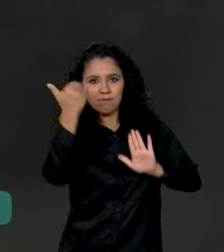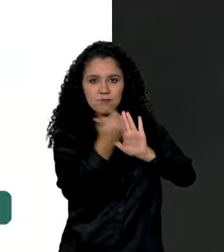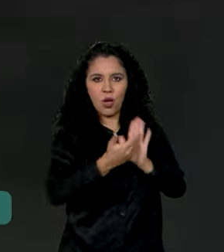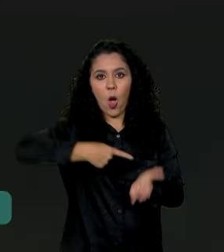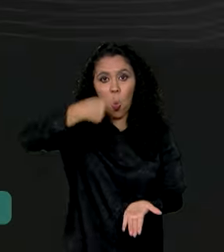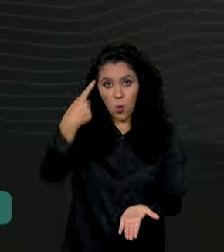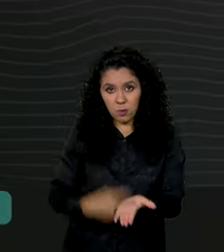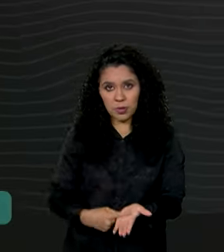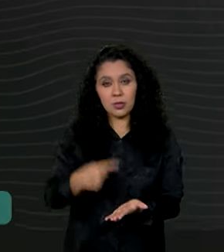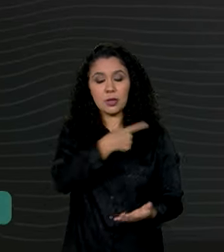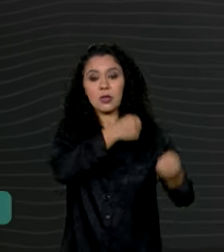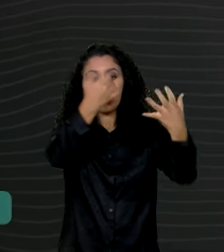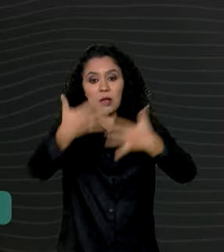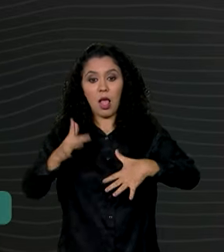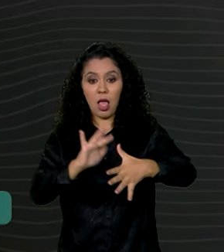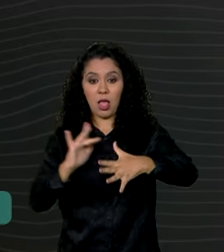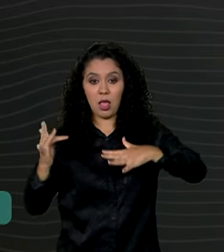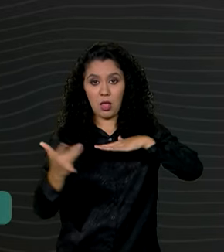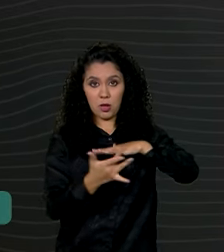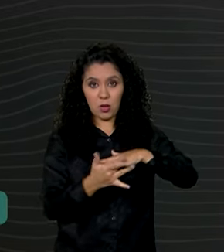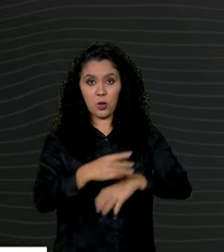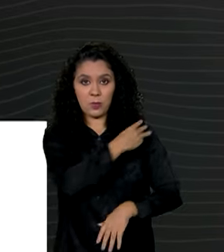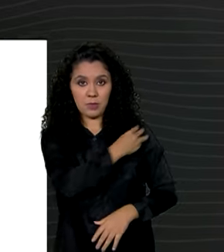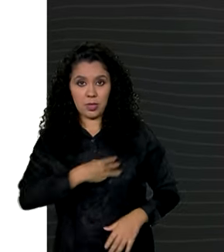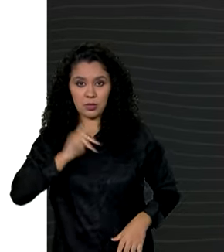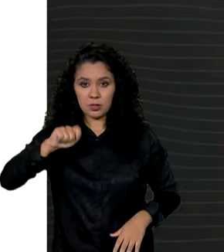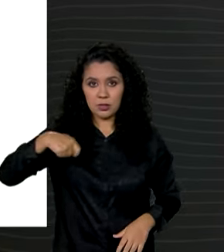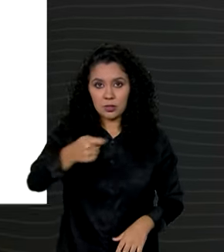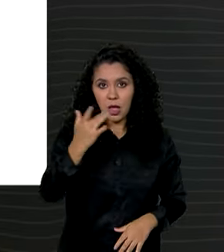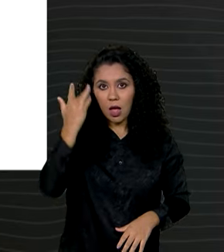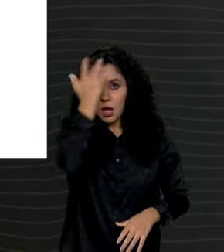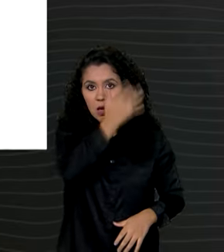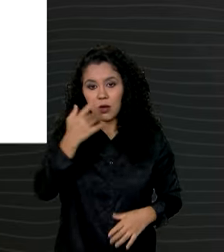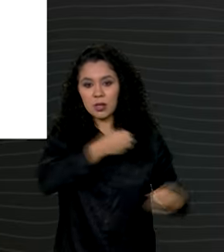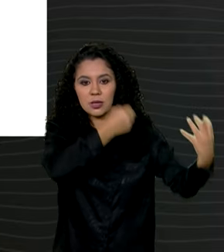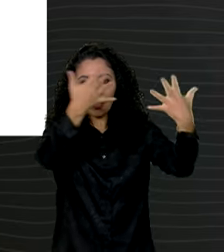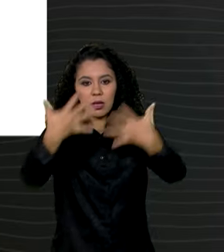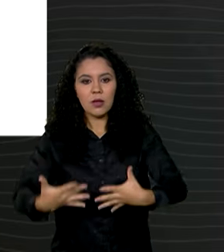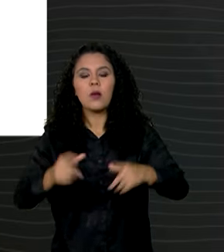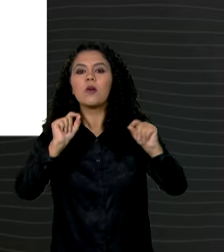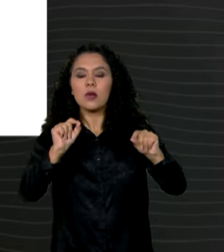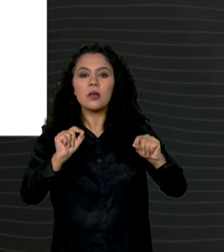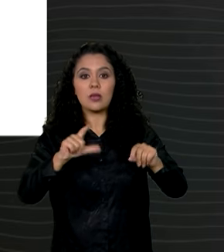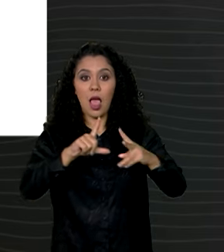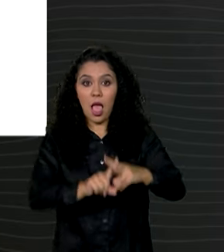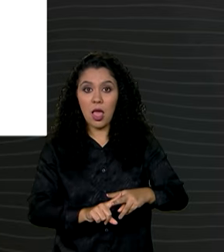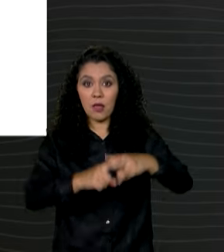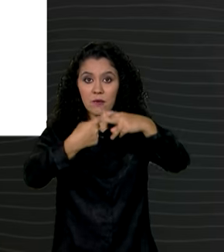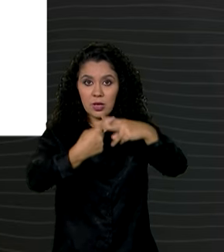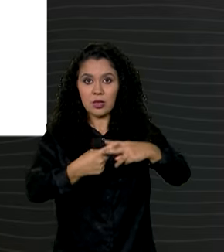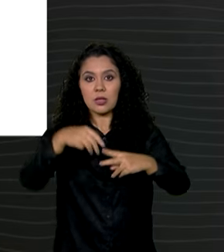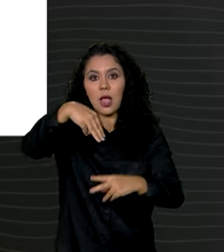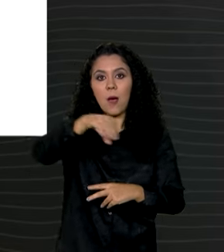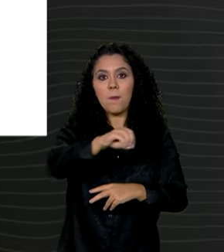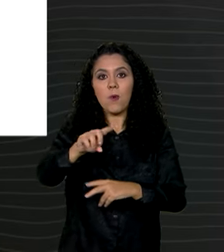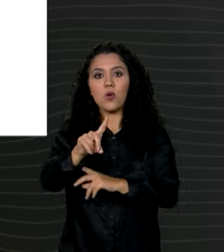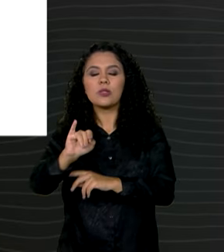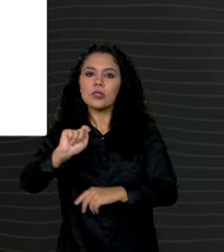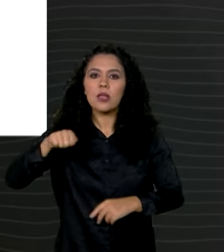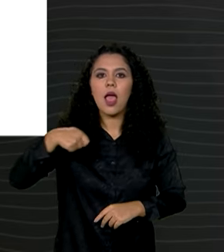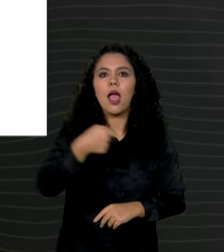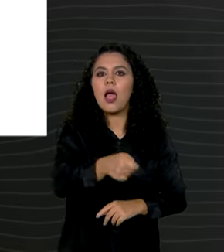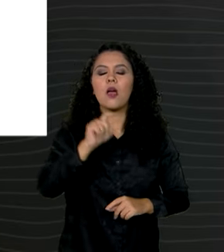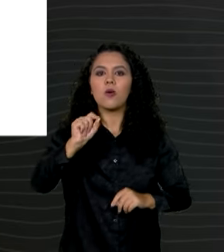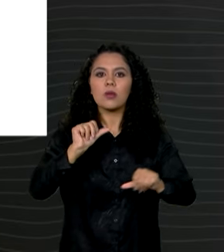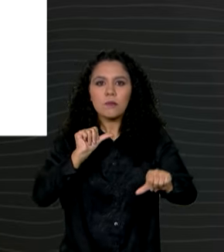Pelas redes sociais, o ministro da Fazenda afirmou que a revisão da MUDES é o reconhecimento da mudança da melhora das